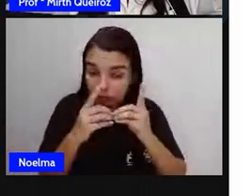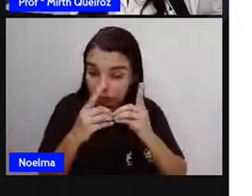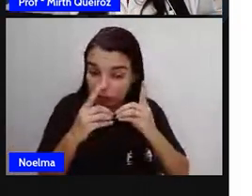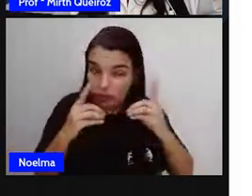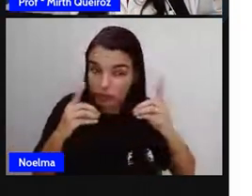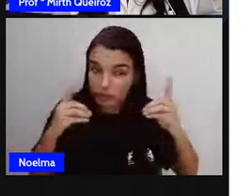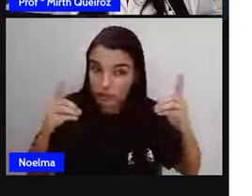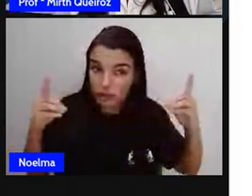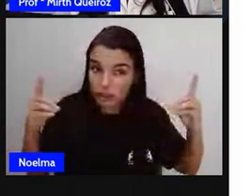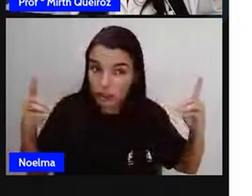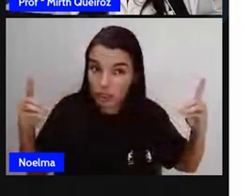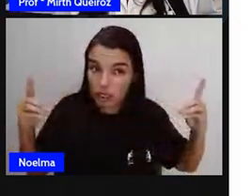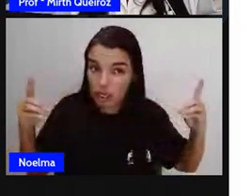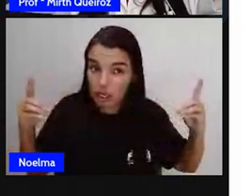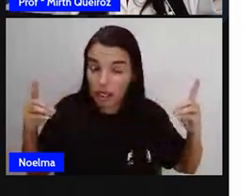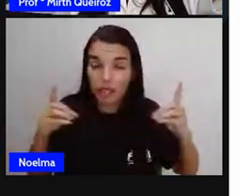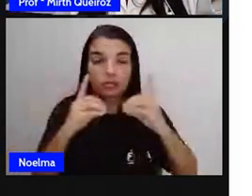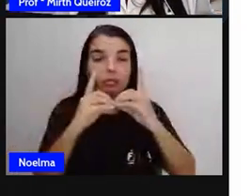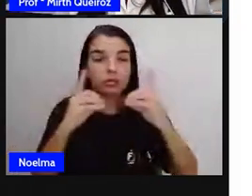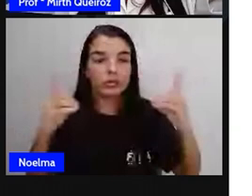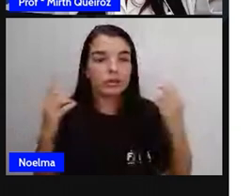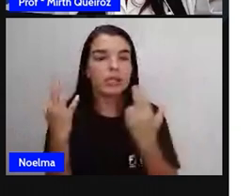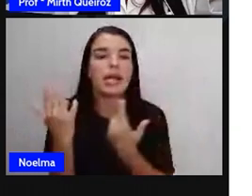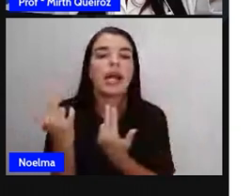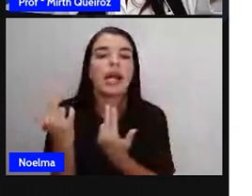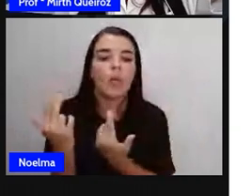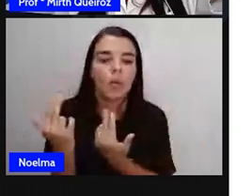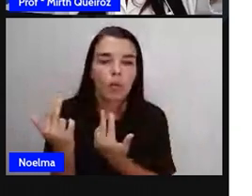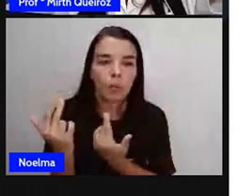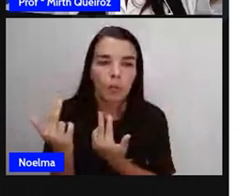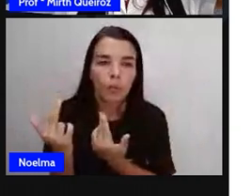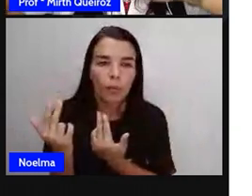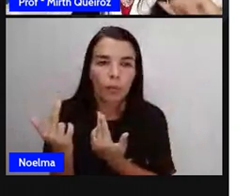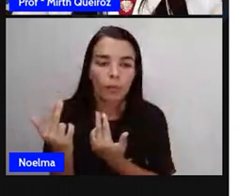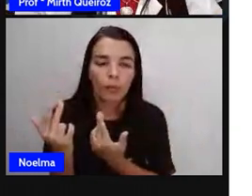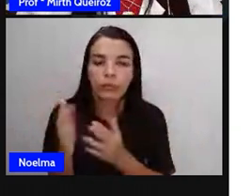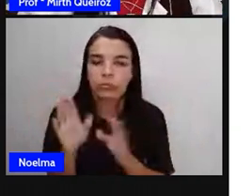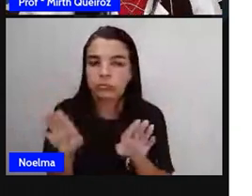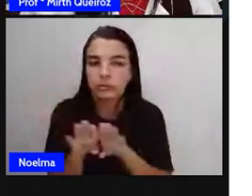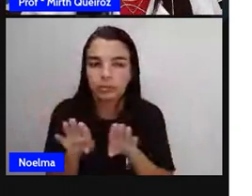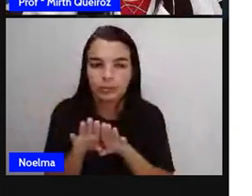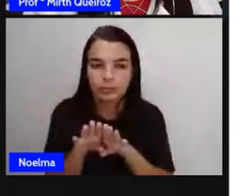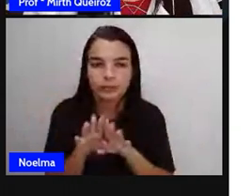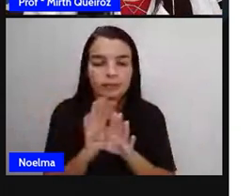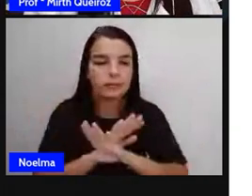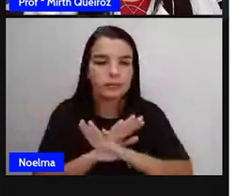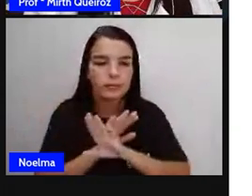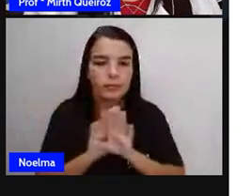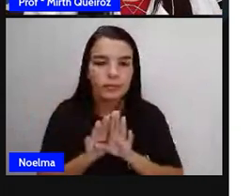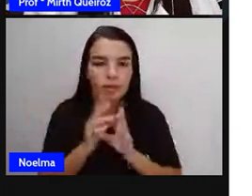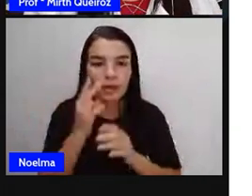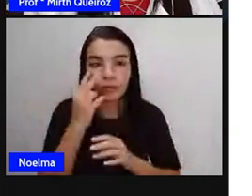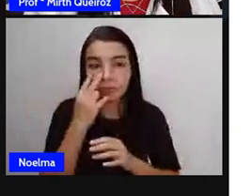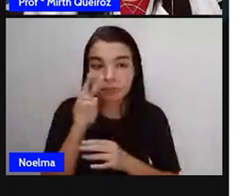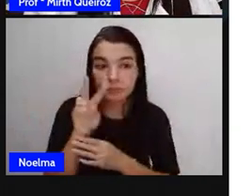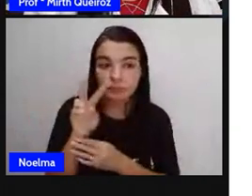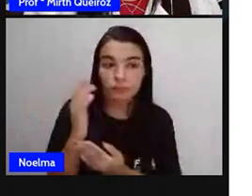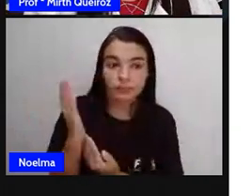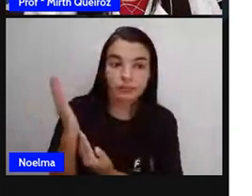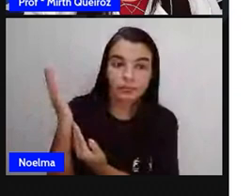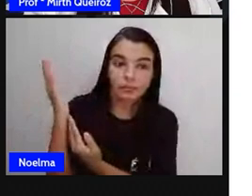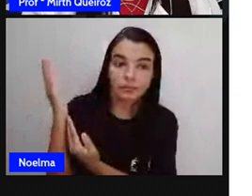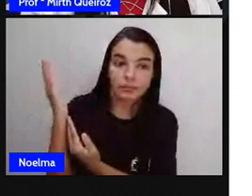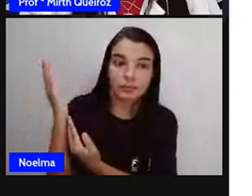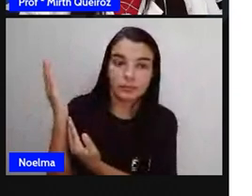distância dessa ponta a essa ponta é dessa até essa. Ou seja, aqui, ó, é a mesma